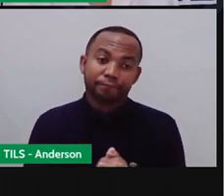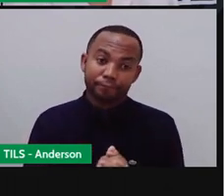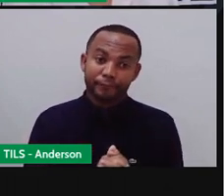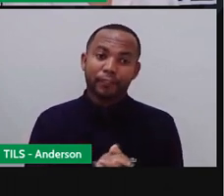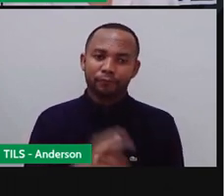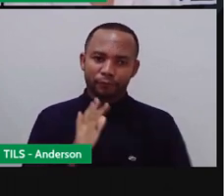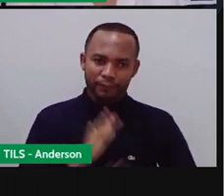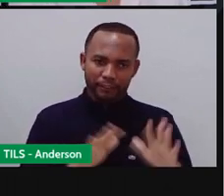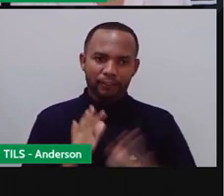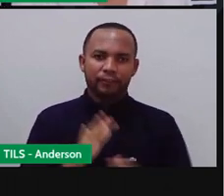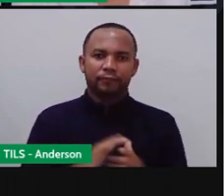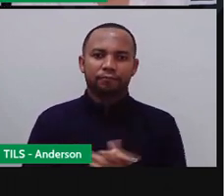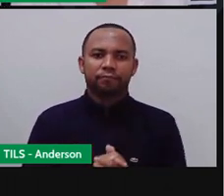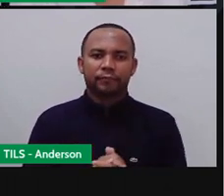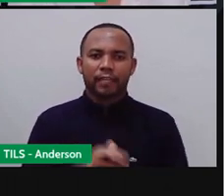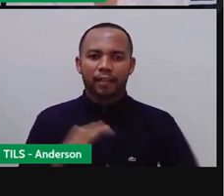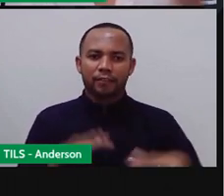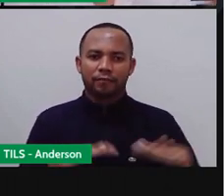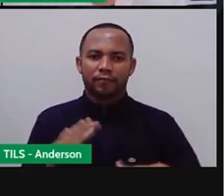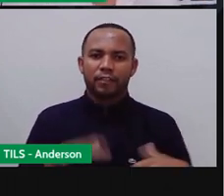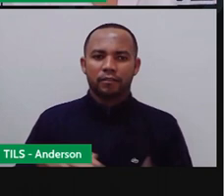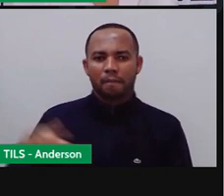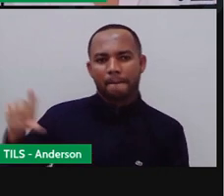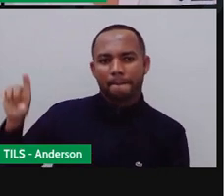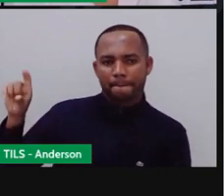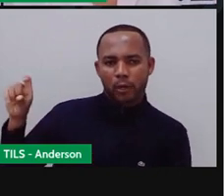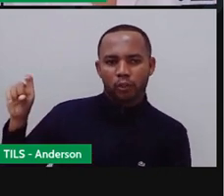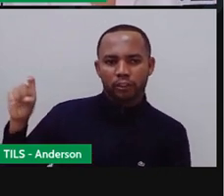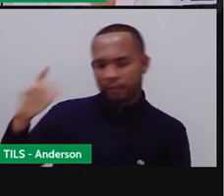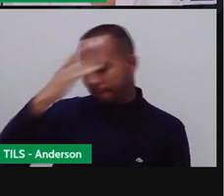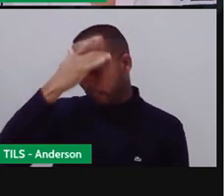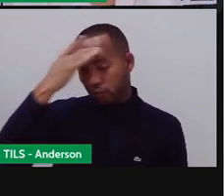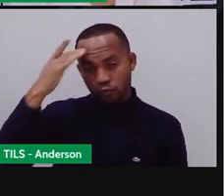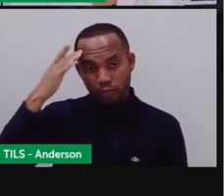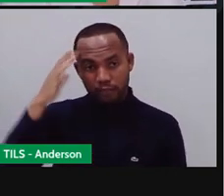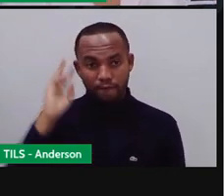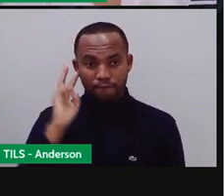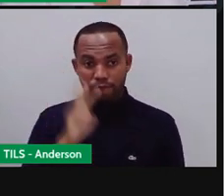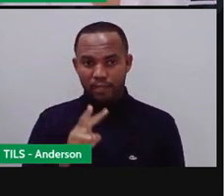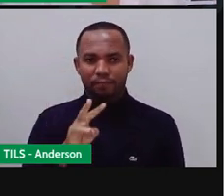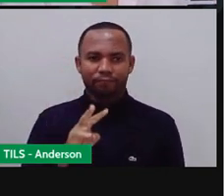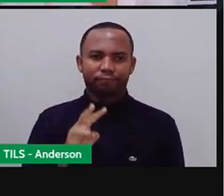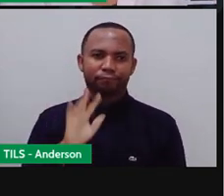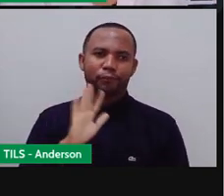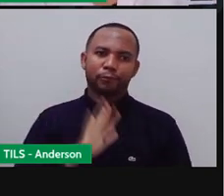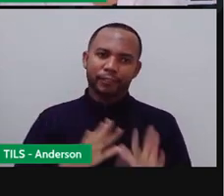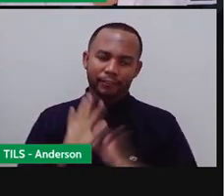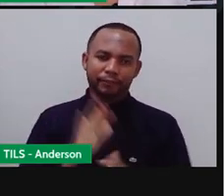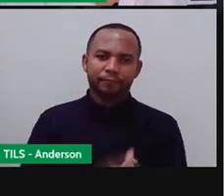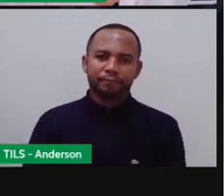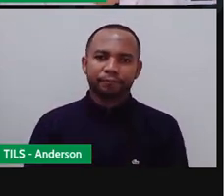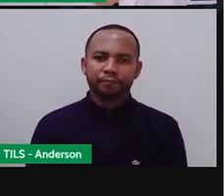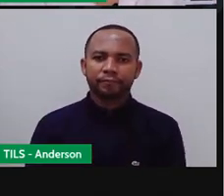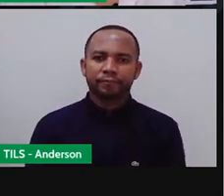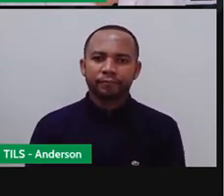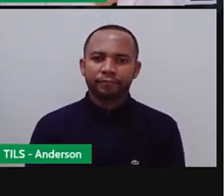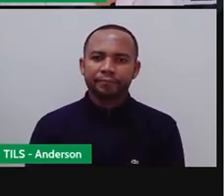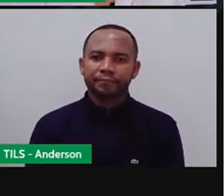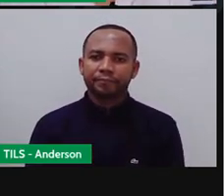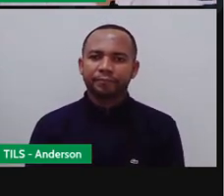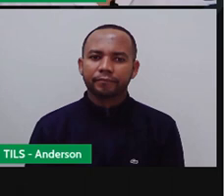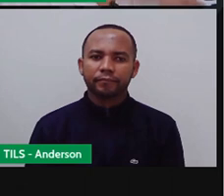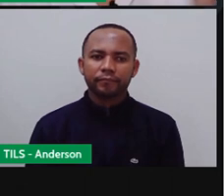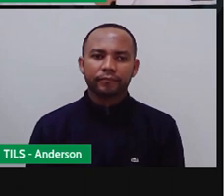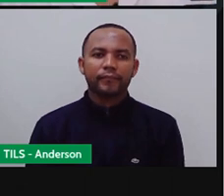situação e acaba postando uma foto que todo mundo lá fica sabendo, tá? Vamos lá. Então, assim, a